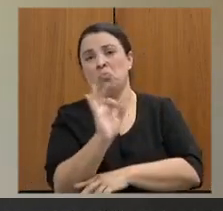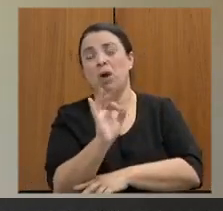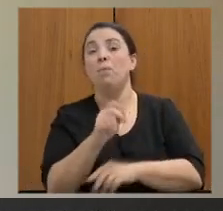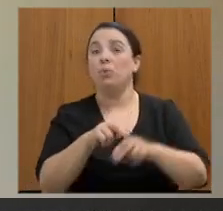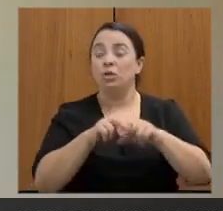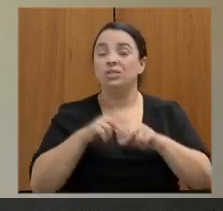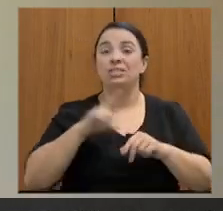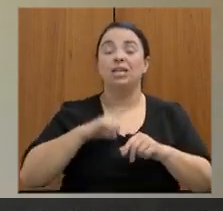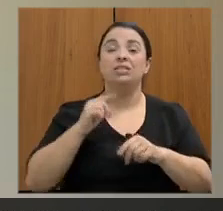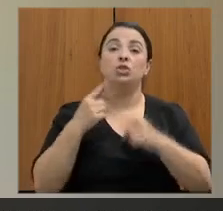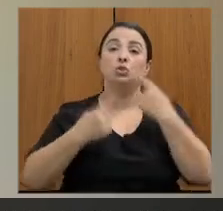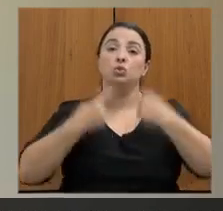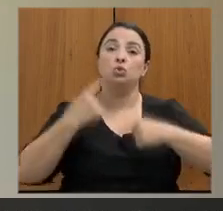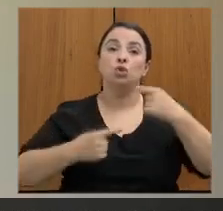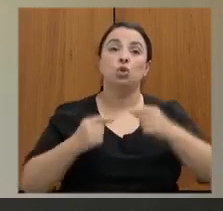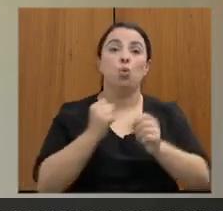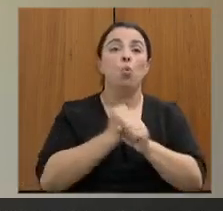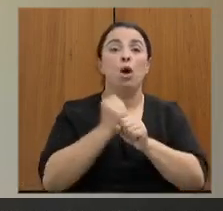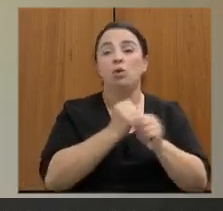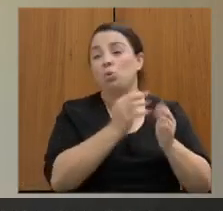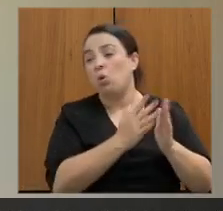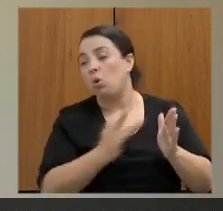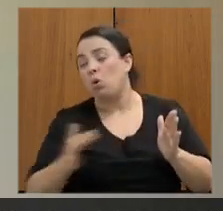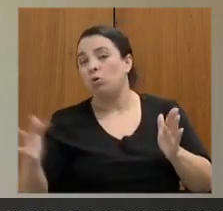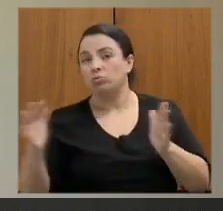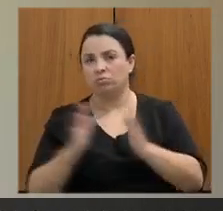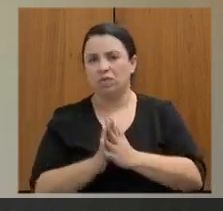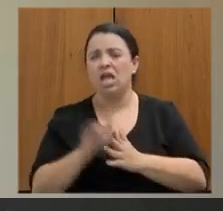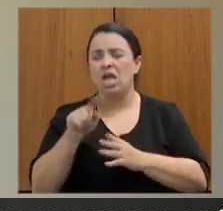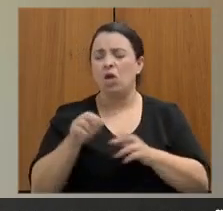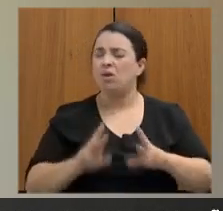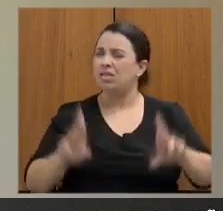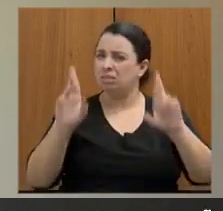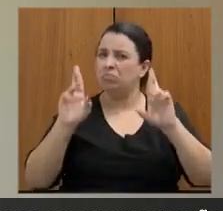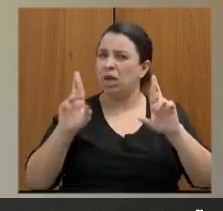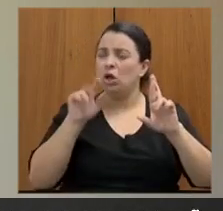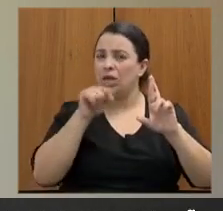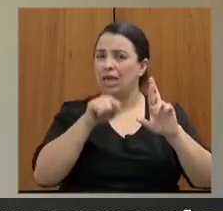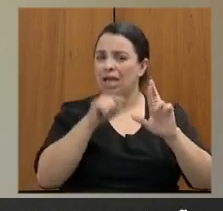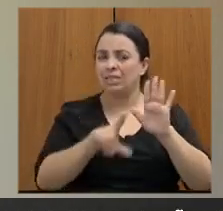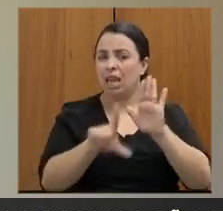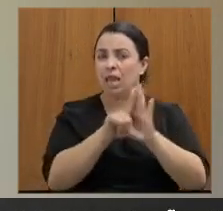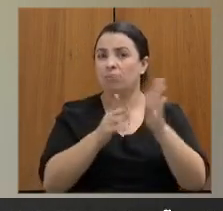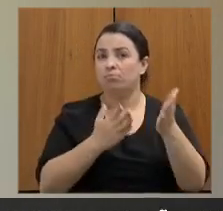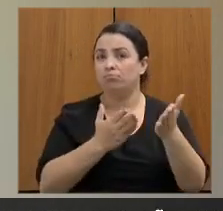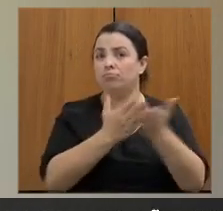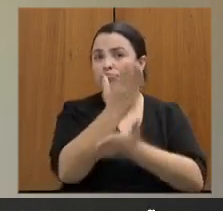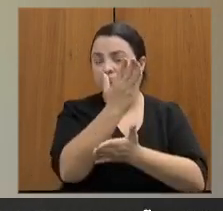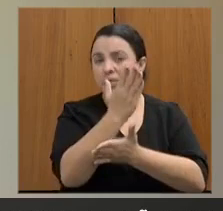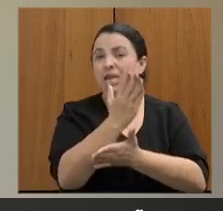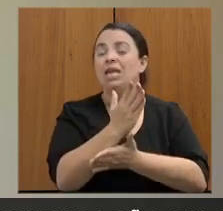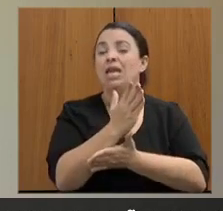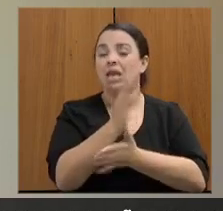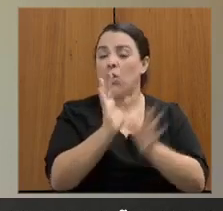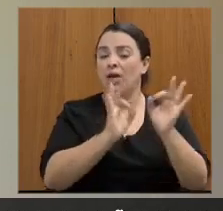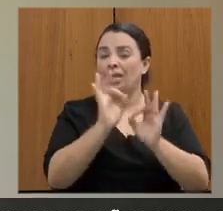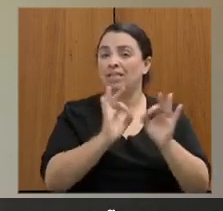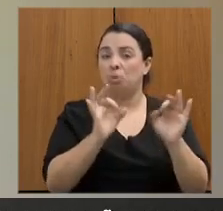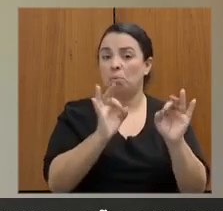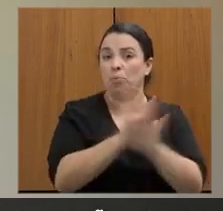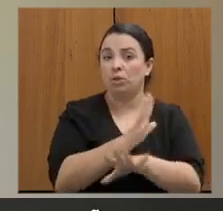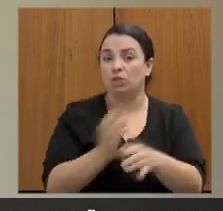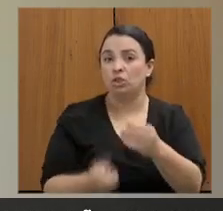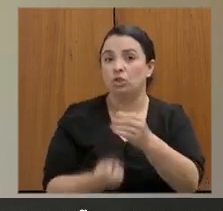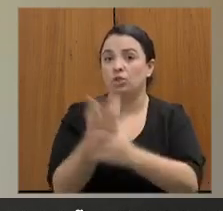após a sanção da lei e da devida organização para implementação a gente tenha